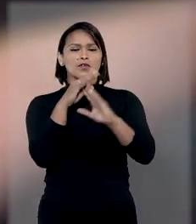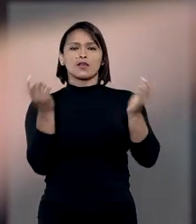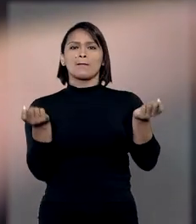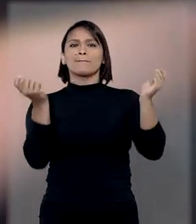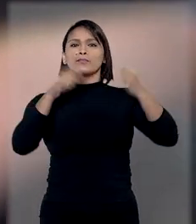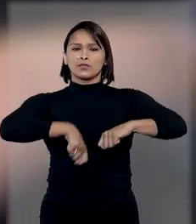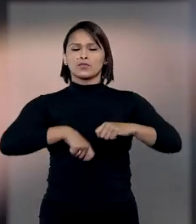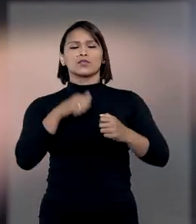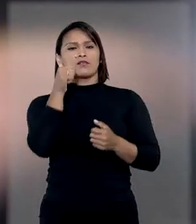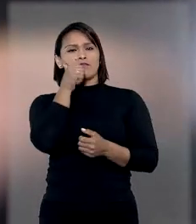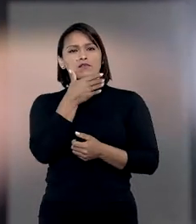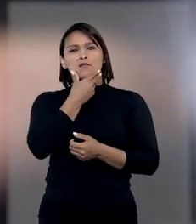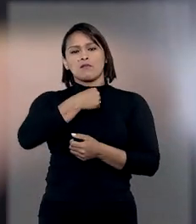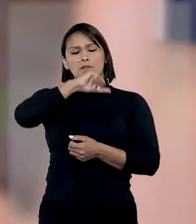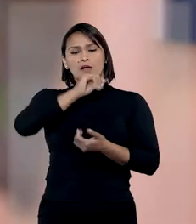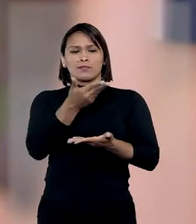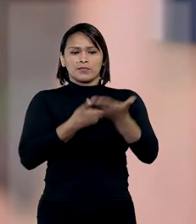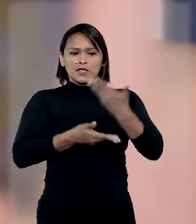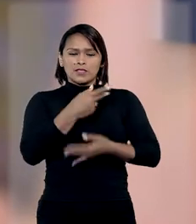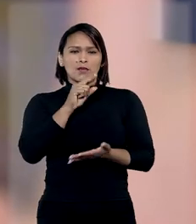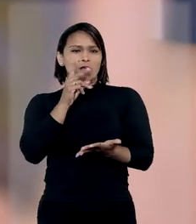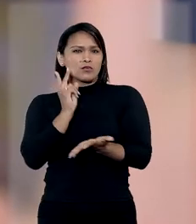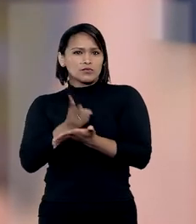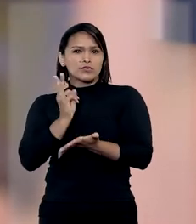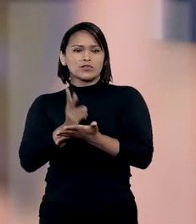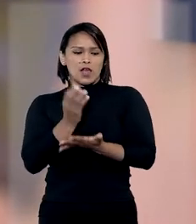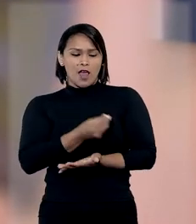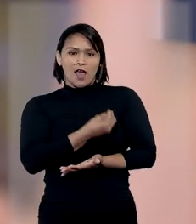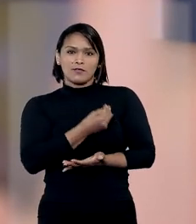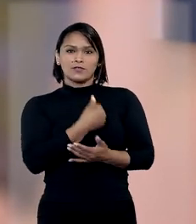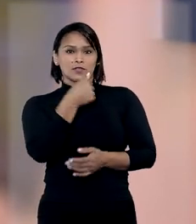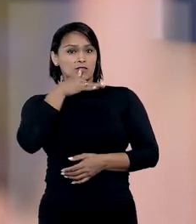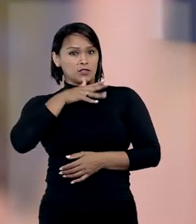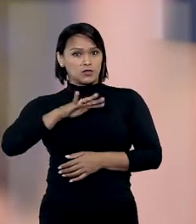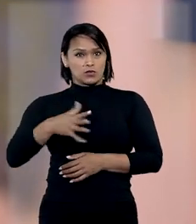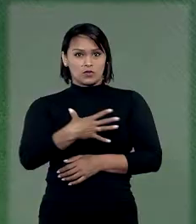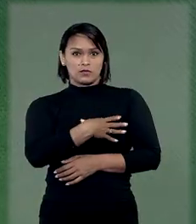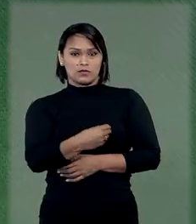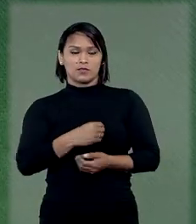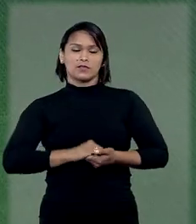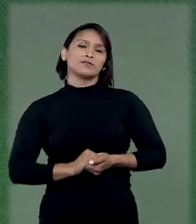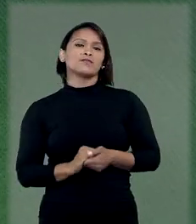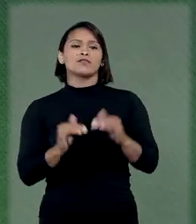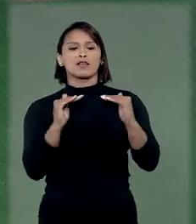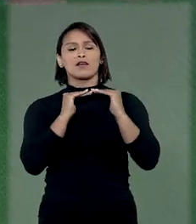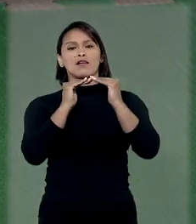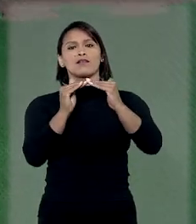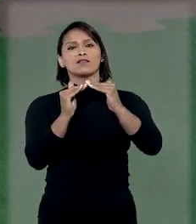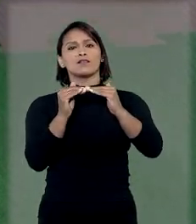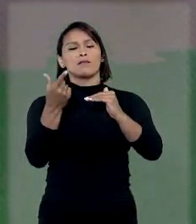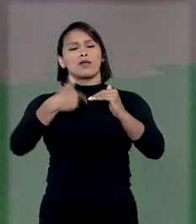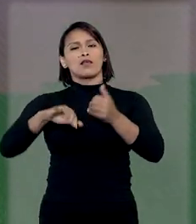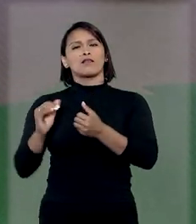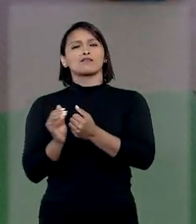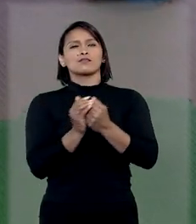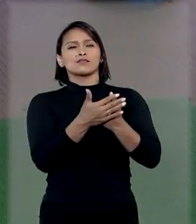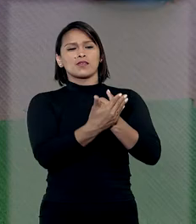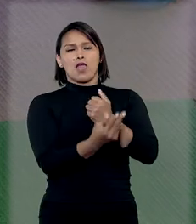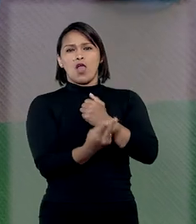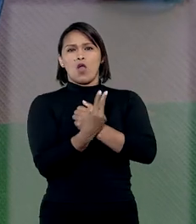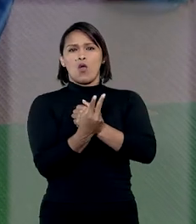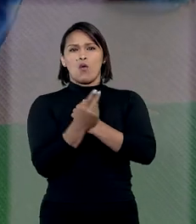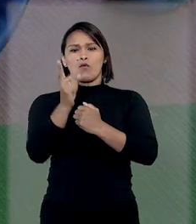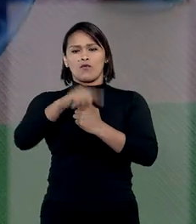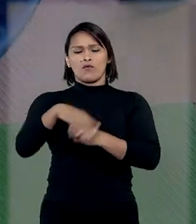possibilita que os pais participem ativamente das decisões acerca da vida dos filhos. Ao restabelecer a guarda compartilhada,